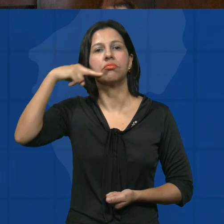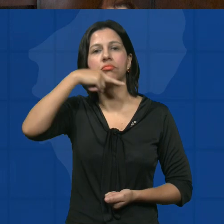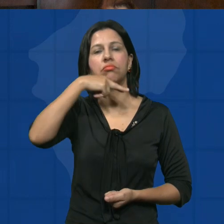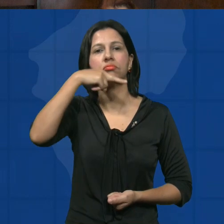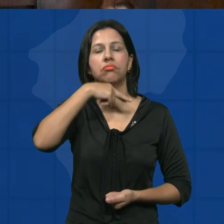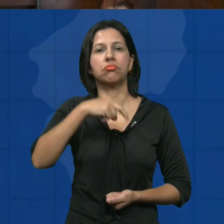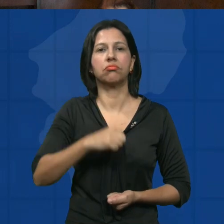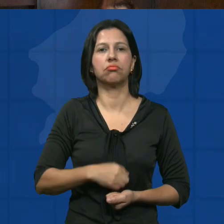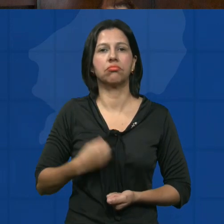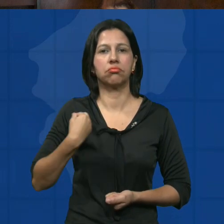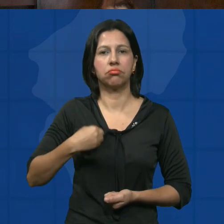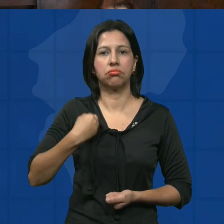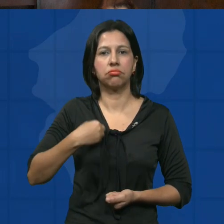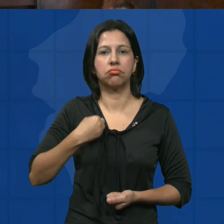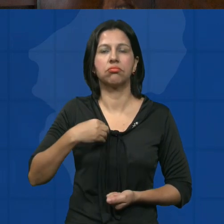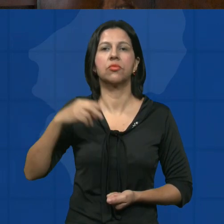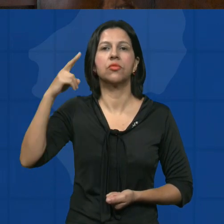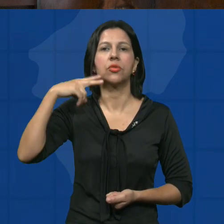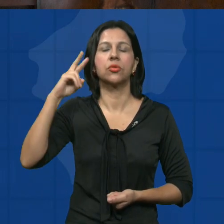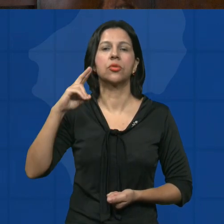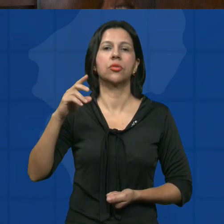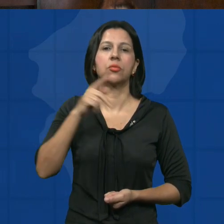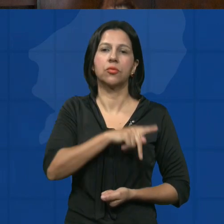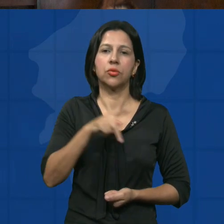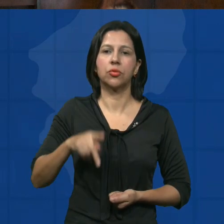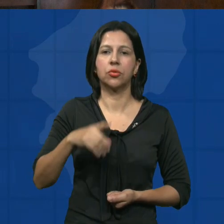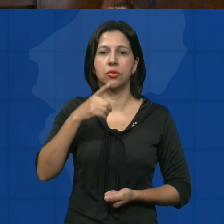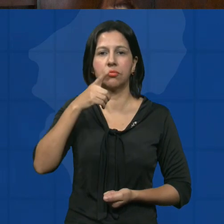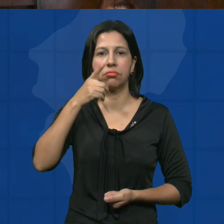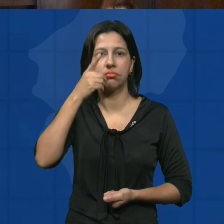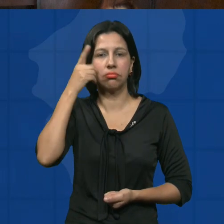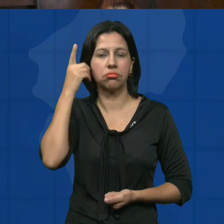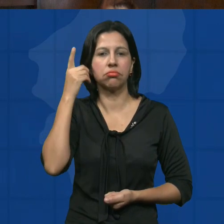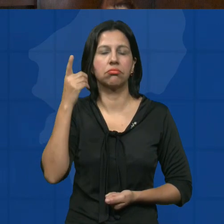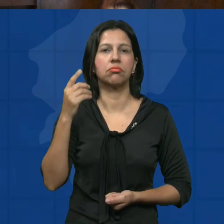Vereadora professora Daniela Vereadora Vânia Ramos Presidente